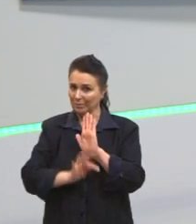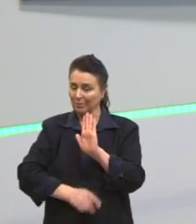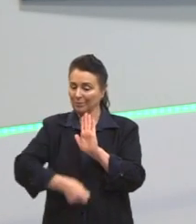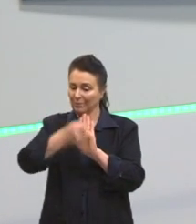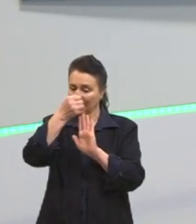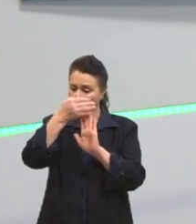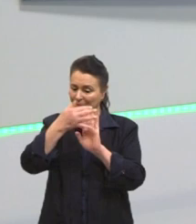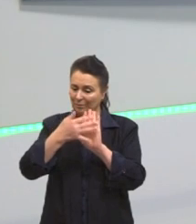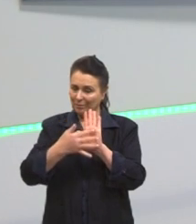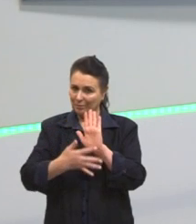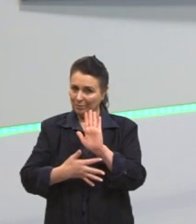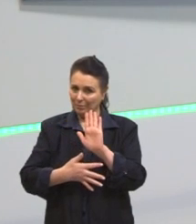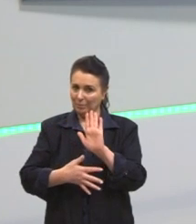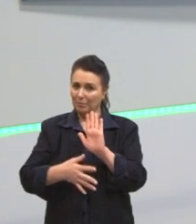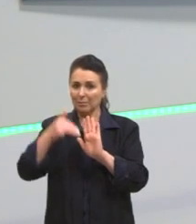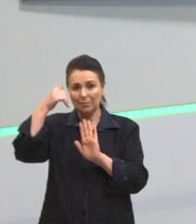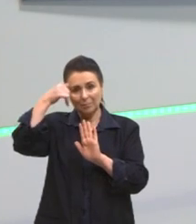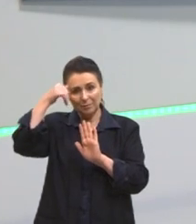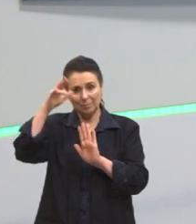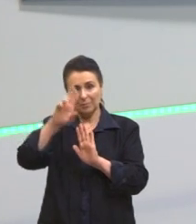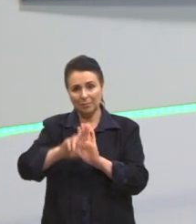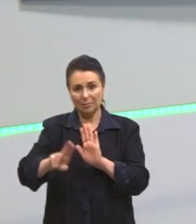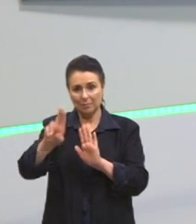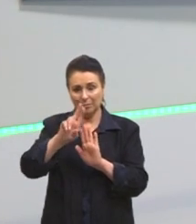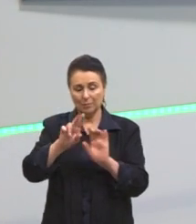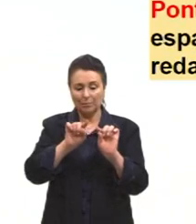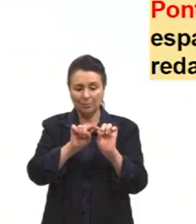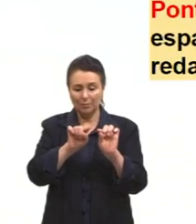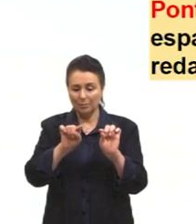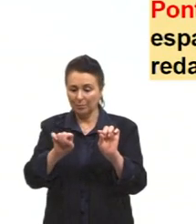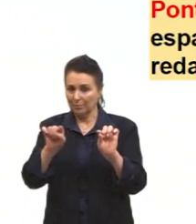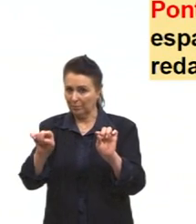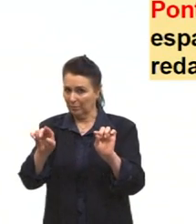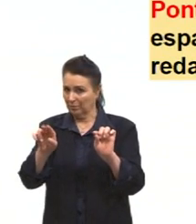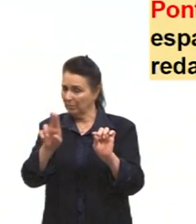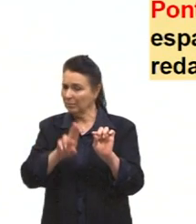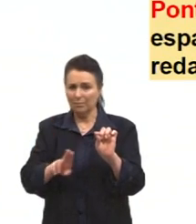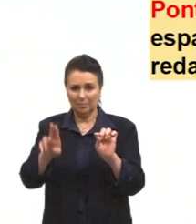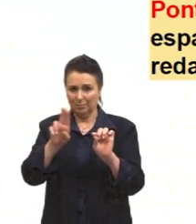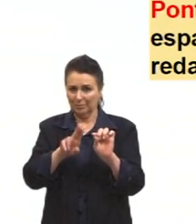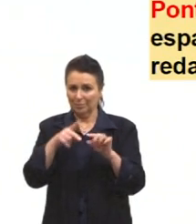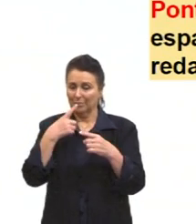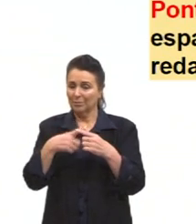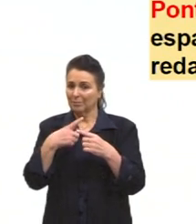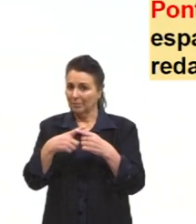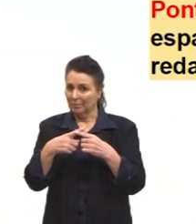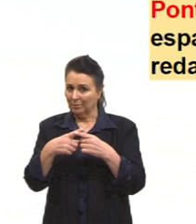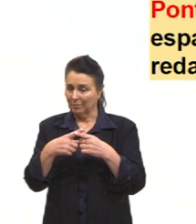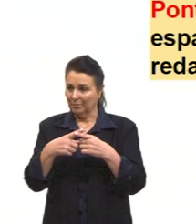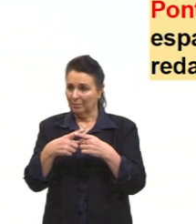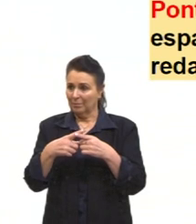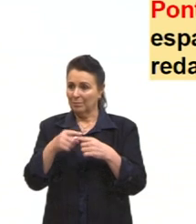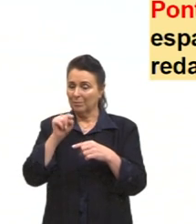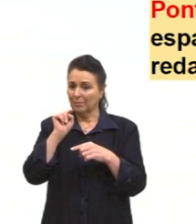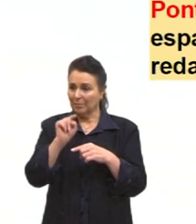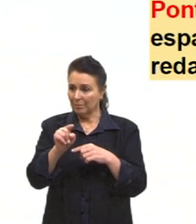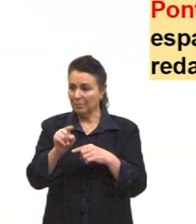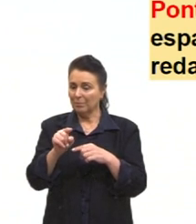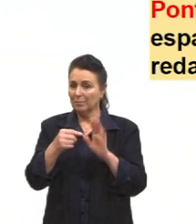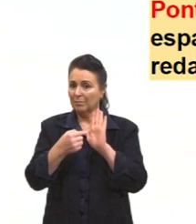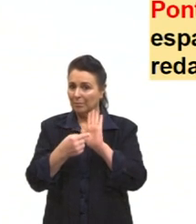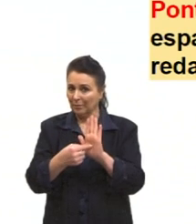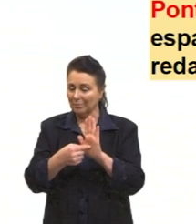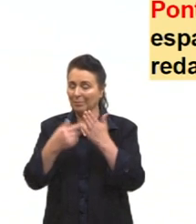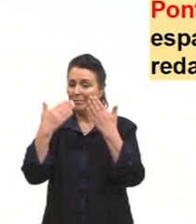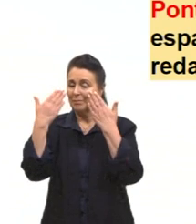evita as reticências. Não vai colocar reticências no teu texto de redação. Por quê? Porque ele vai ser um indicativo de